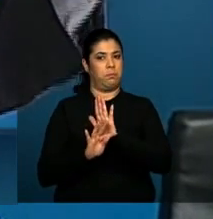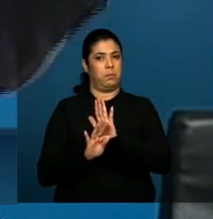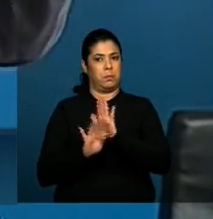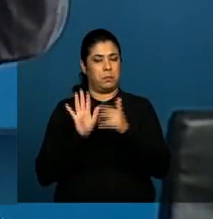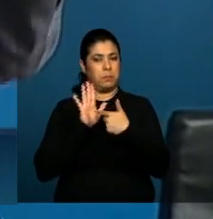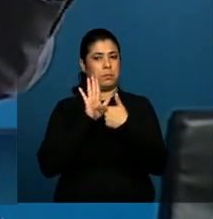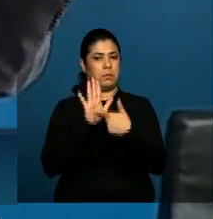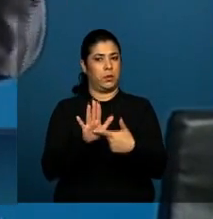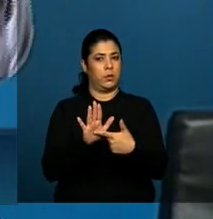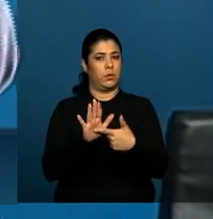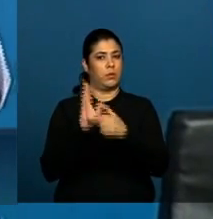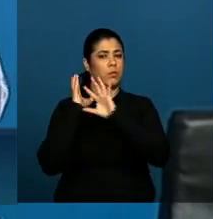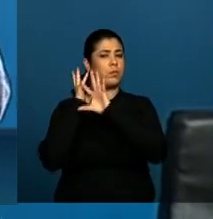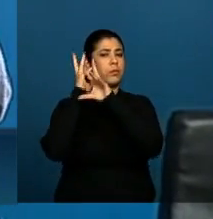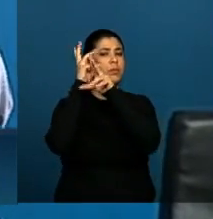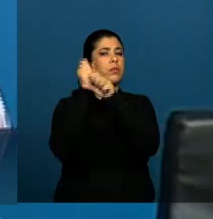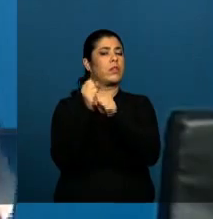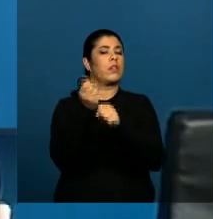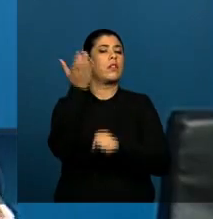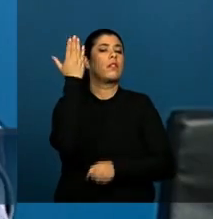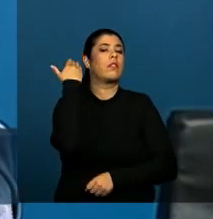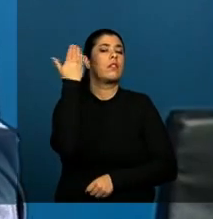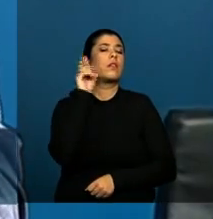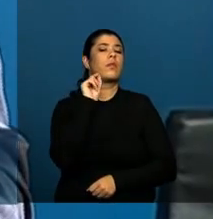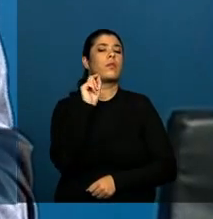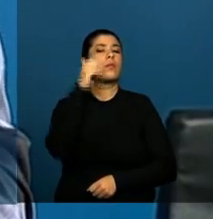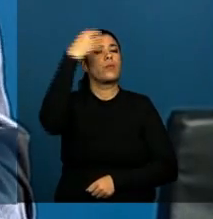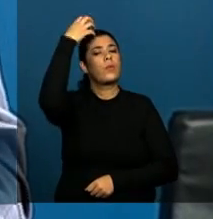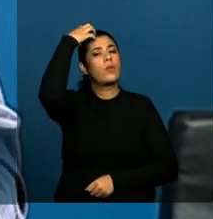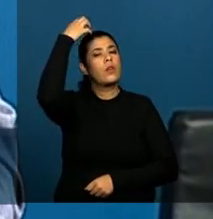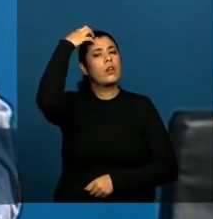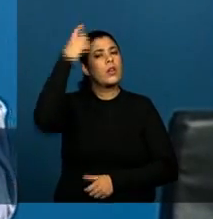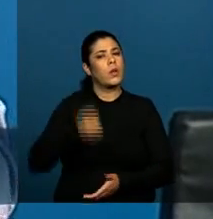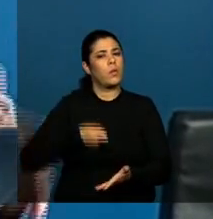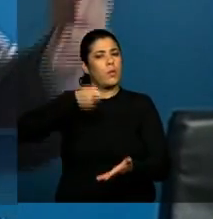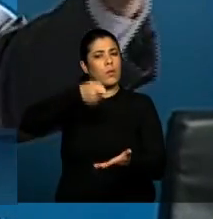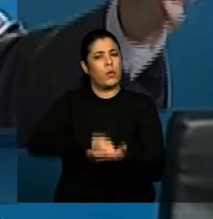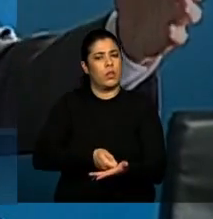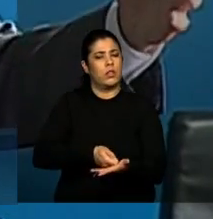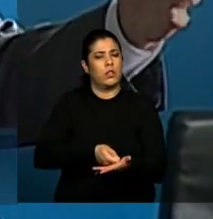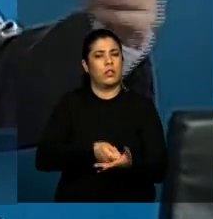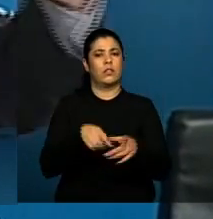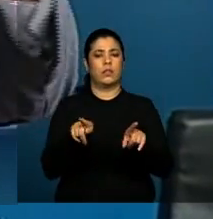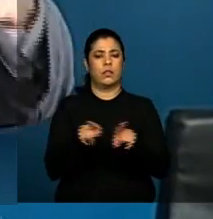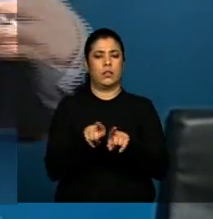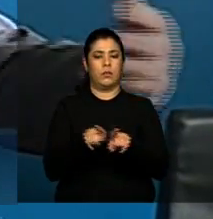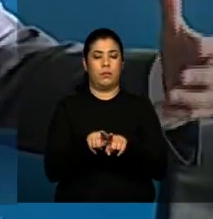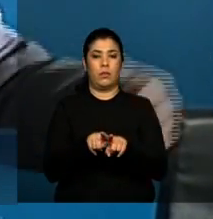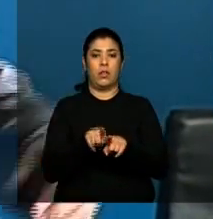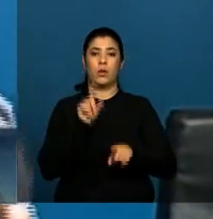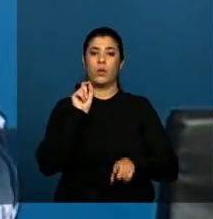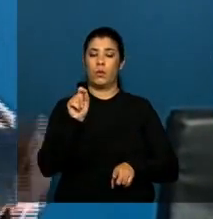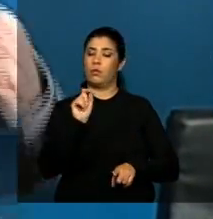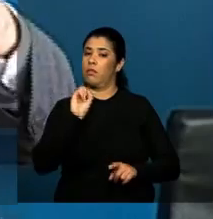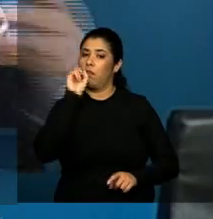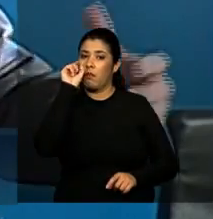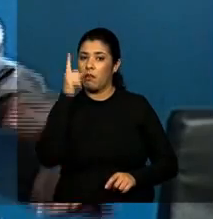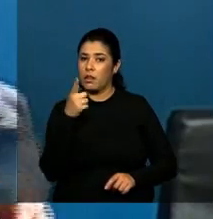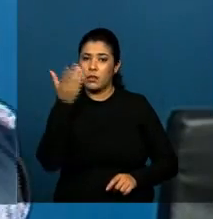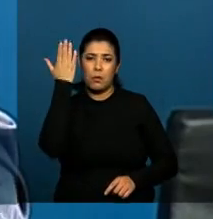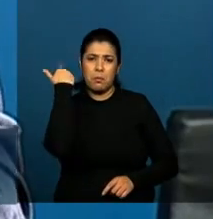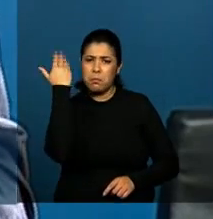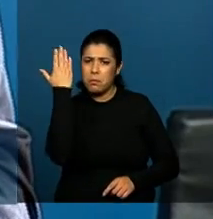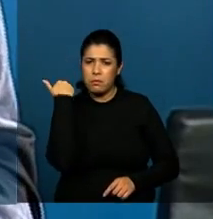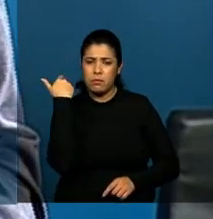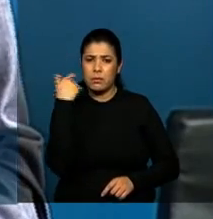mas a época do império, a época do autoritarismo, a época que aquilo, obviamente, ou a época que